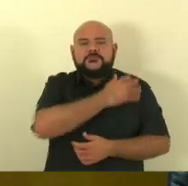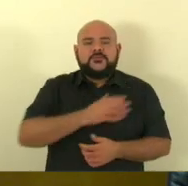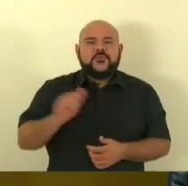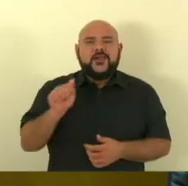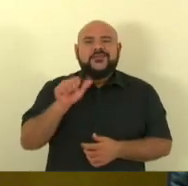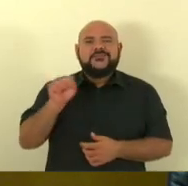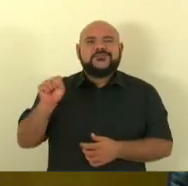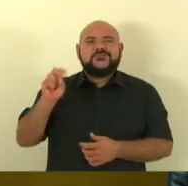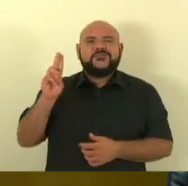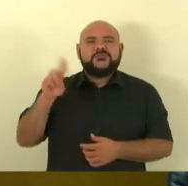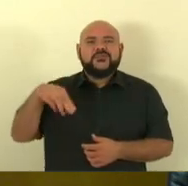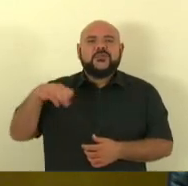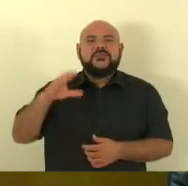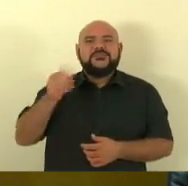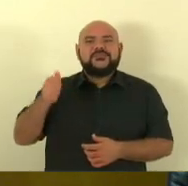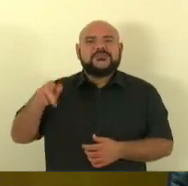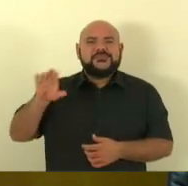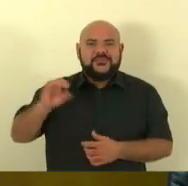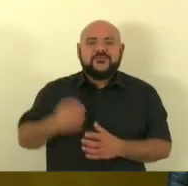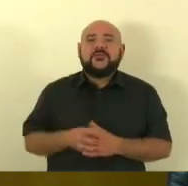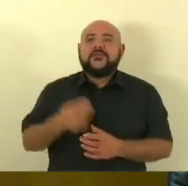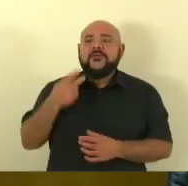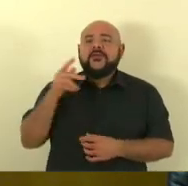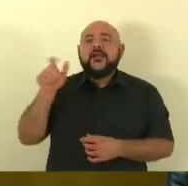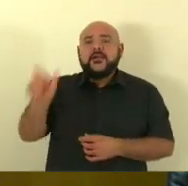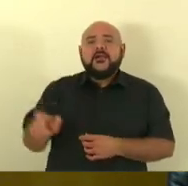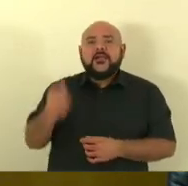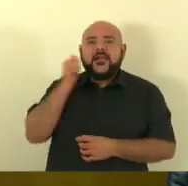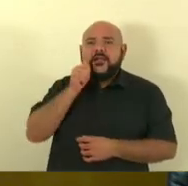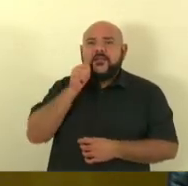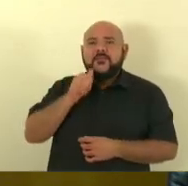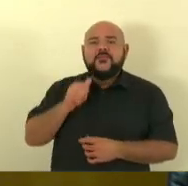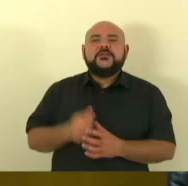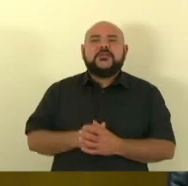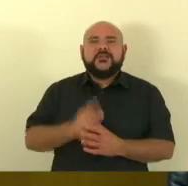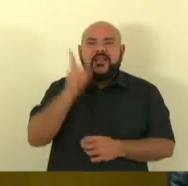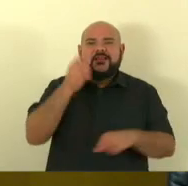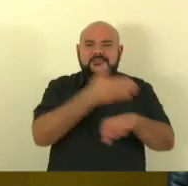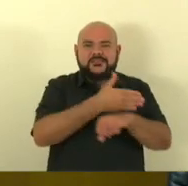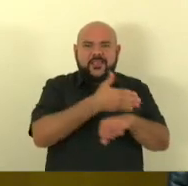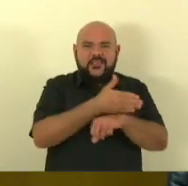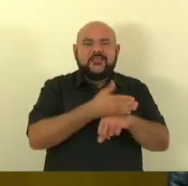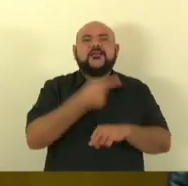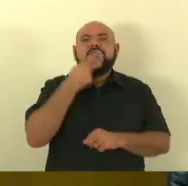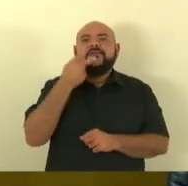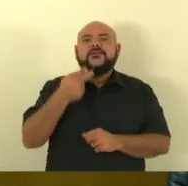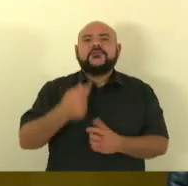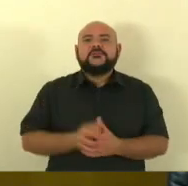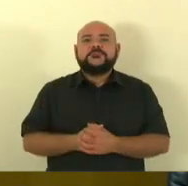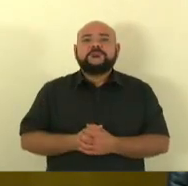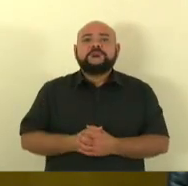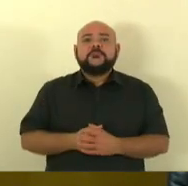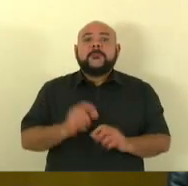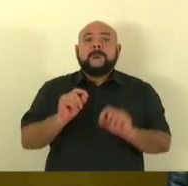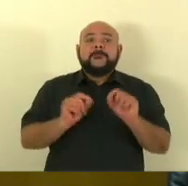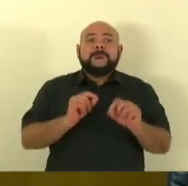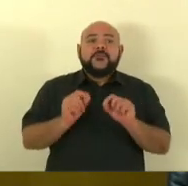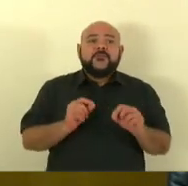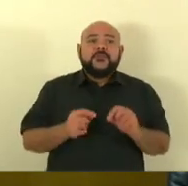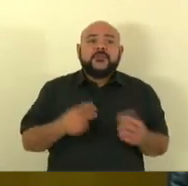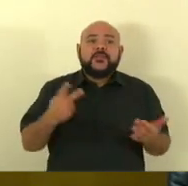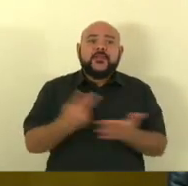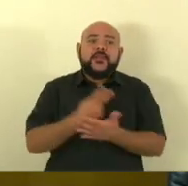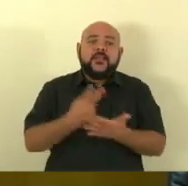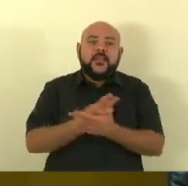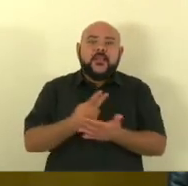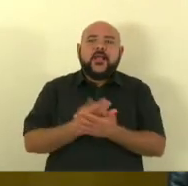sentido da fala da vereadora da Serra ter sido equivocada em razão da sua colocação de